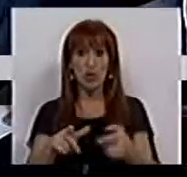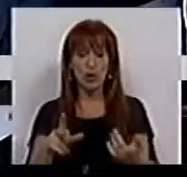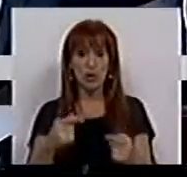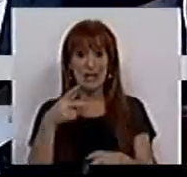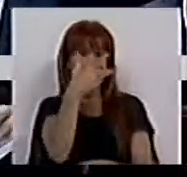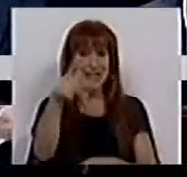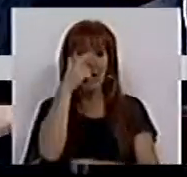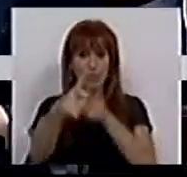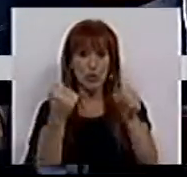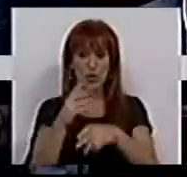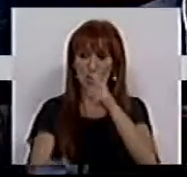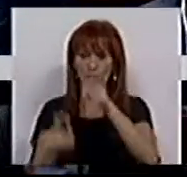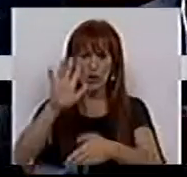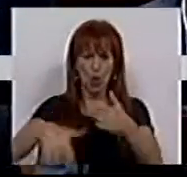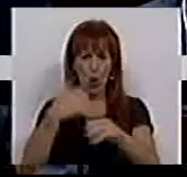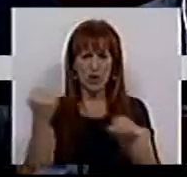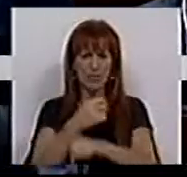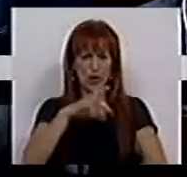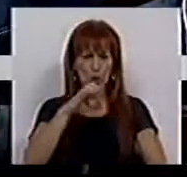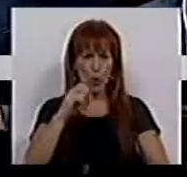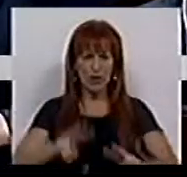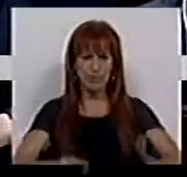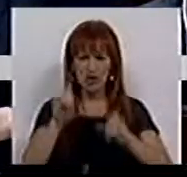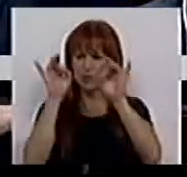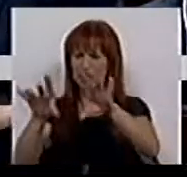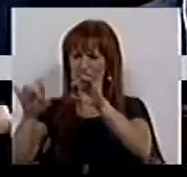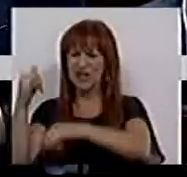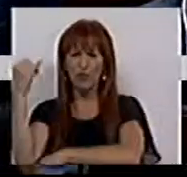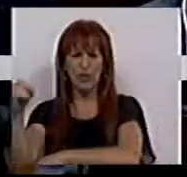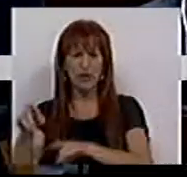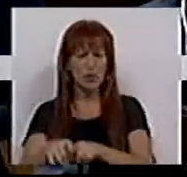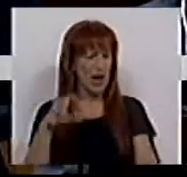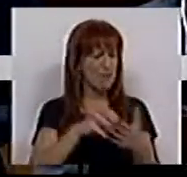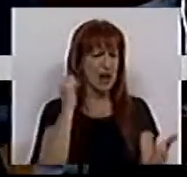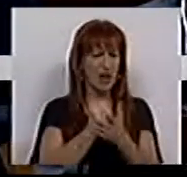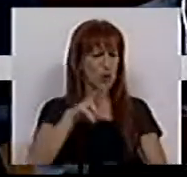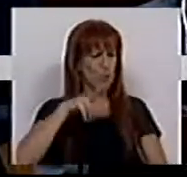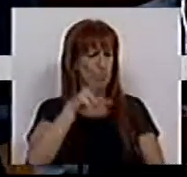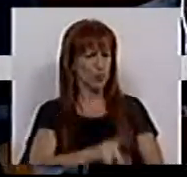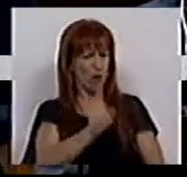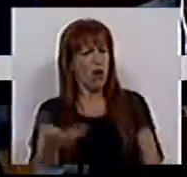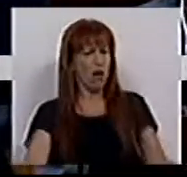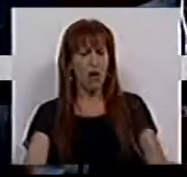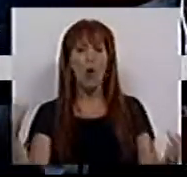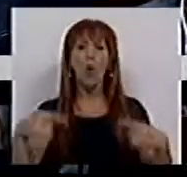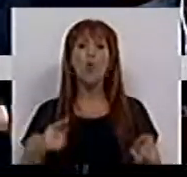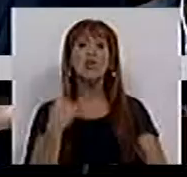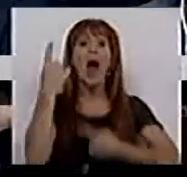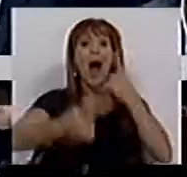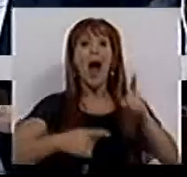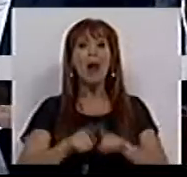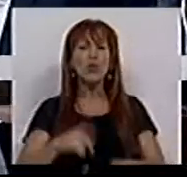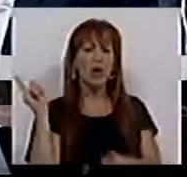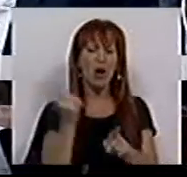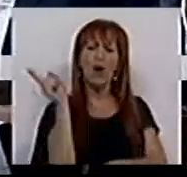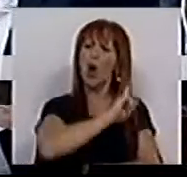trabalhadores, onde aumentaram o horário de trabalho a 80 para despedir 20. E essa é a marca de um país onde alguns são